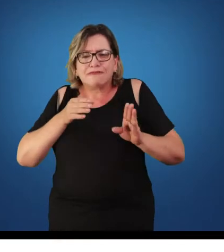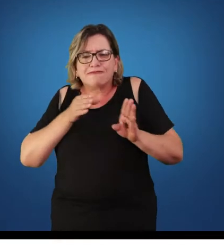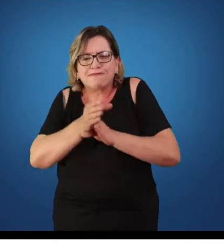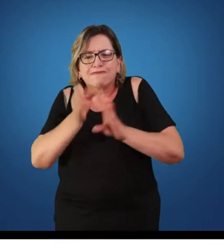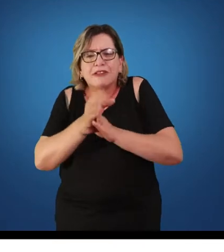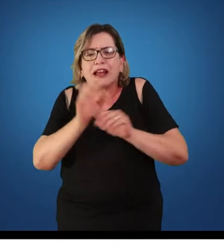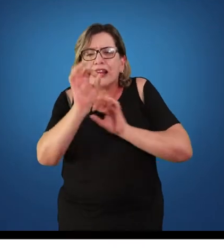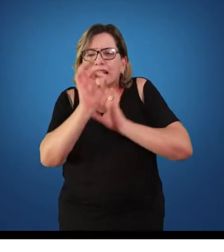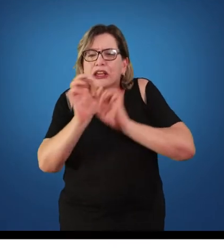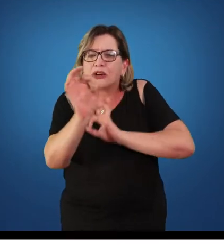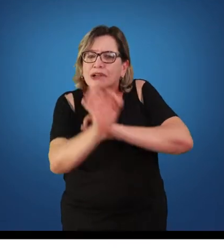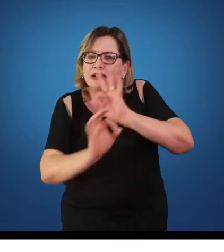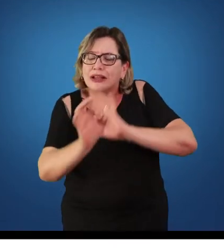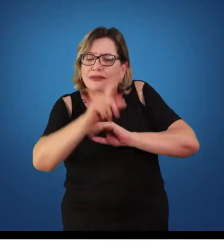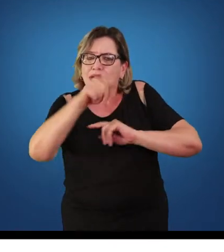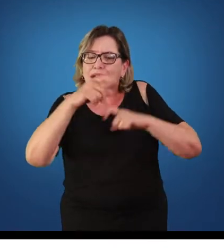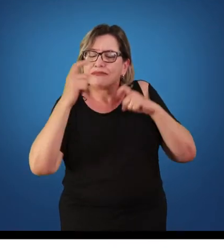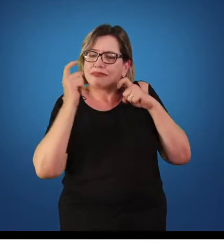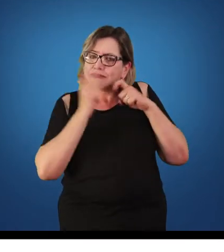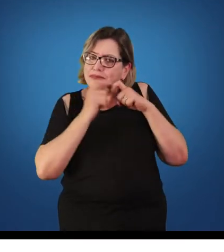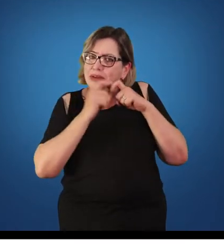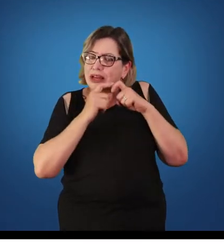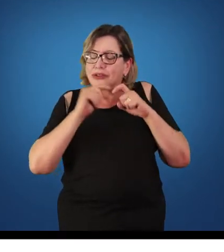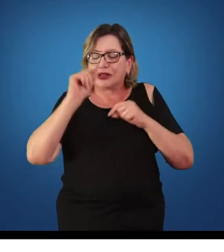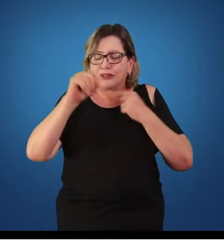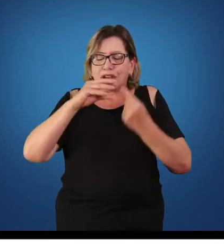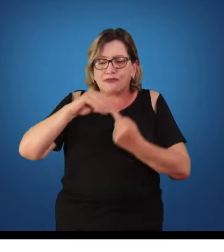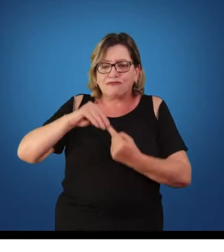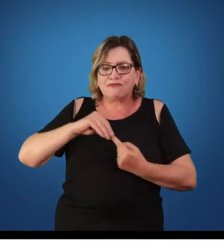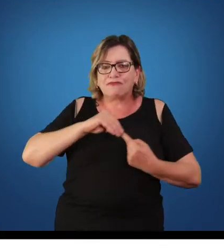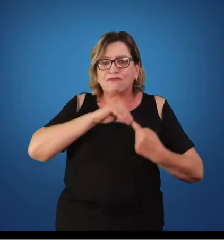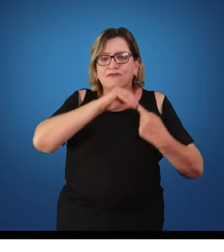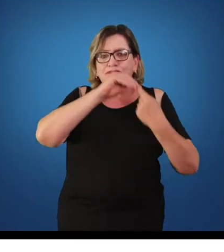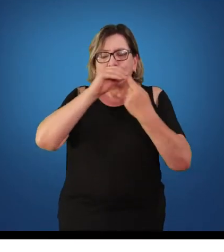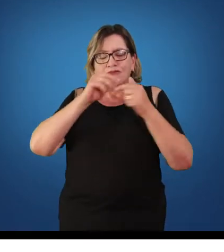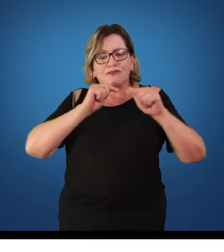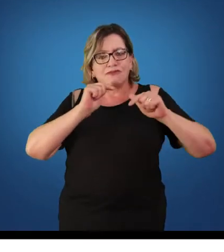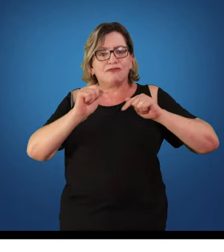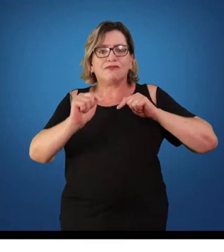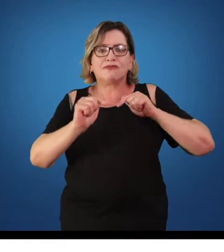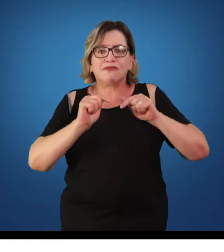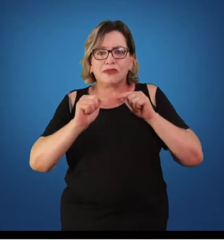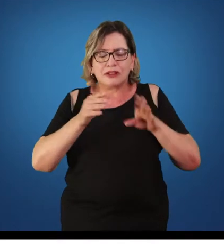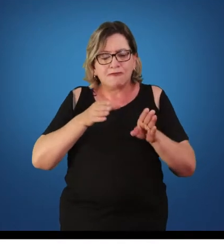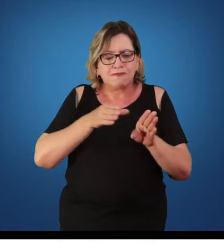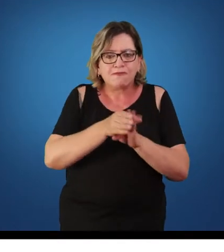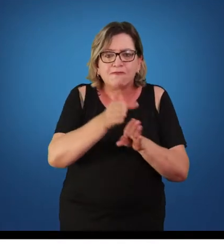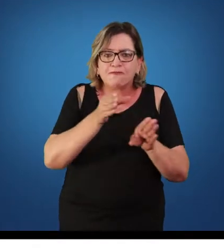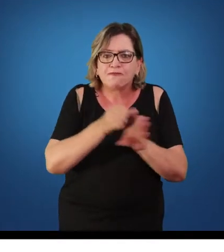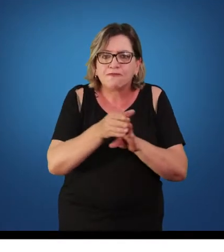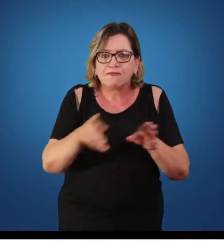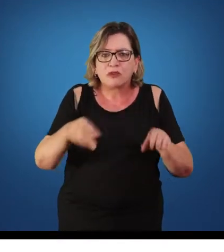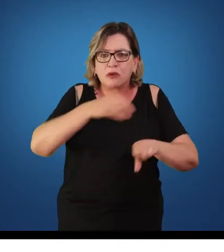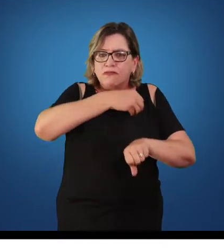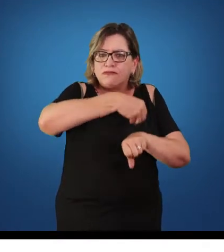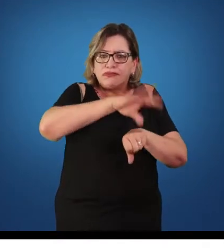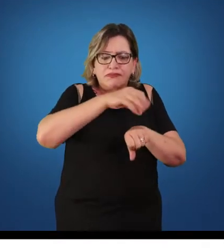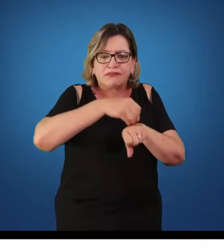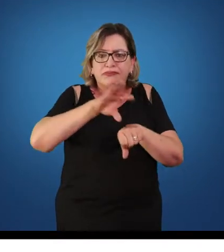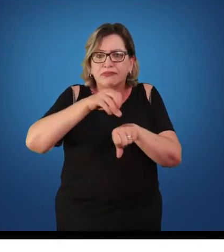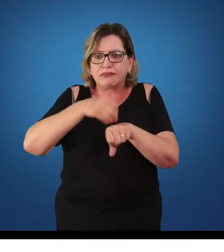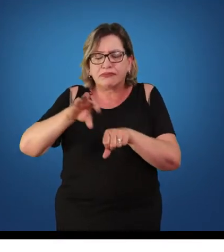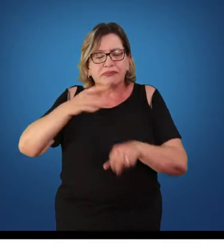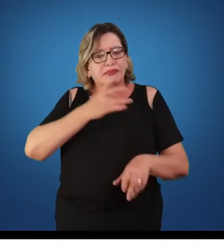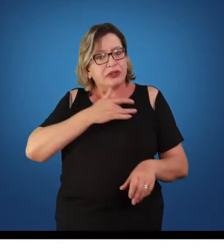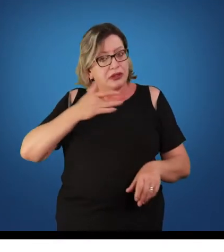que priorizavam o trabalho de orientação para a saúde. Homens e